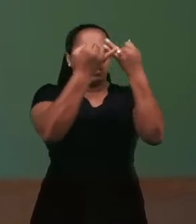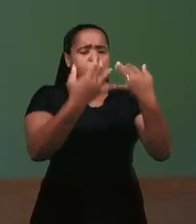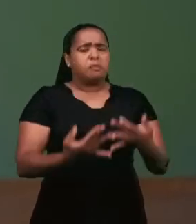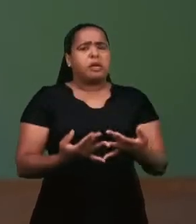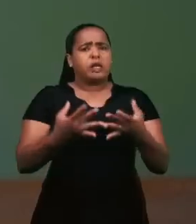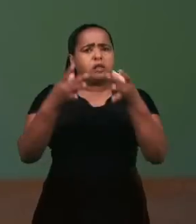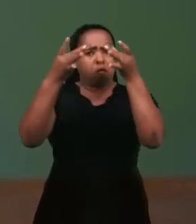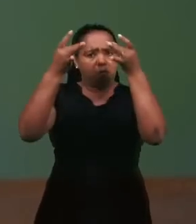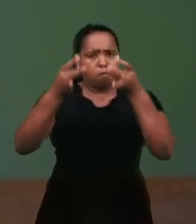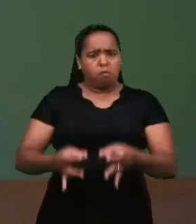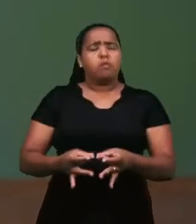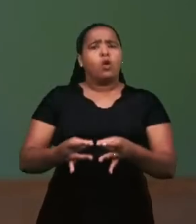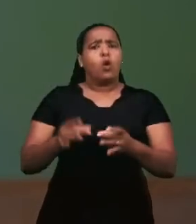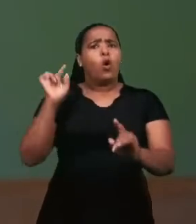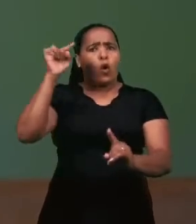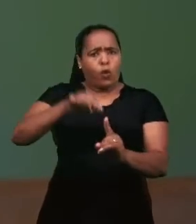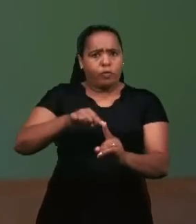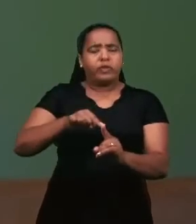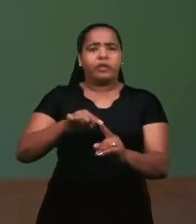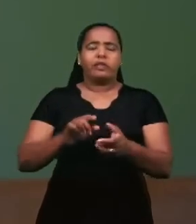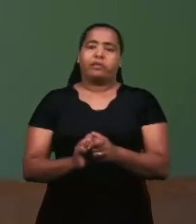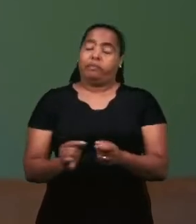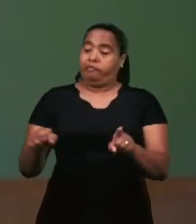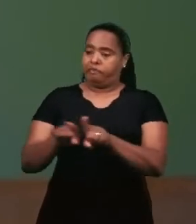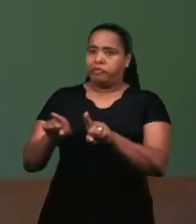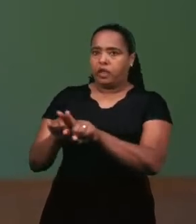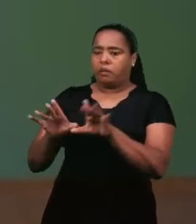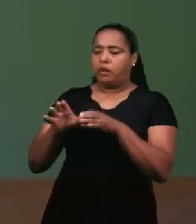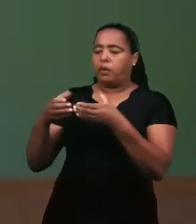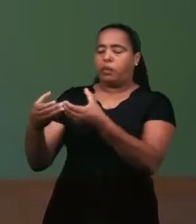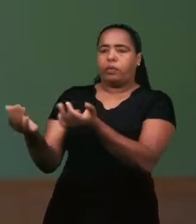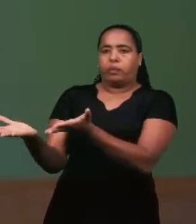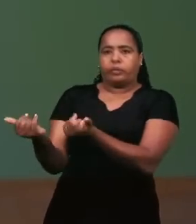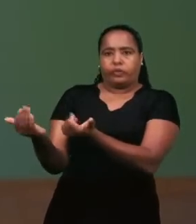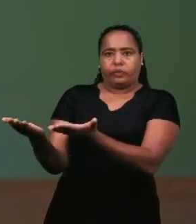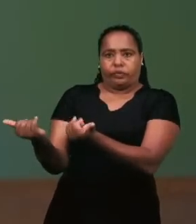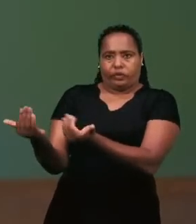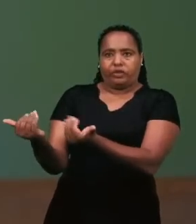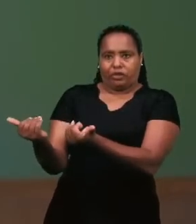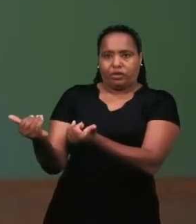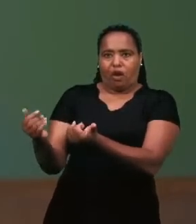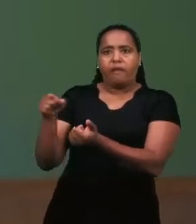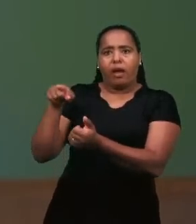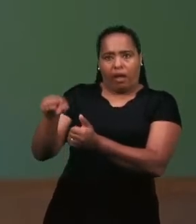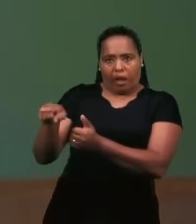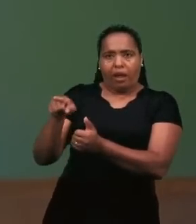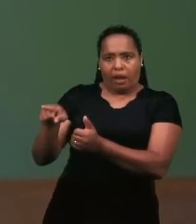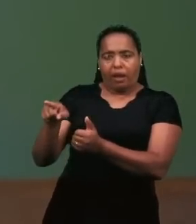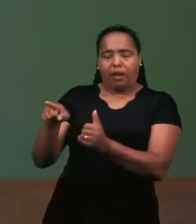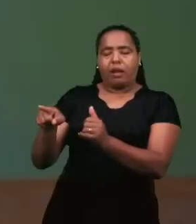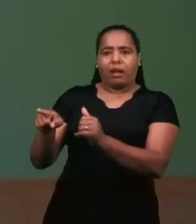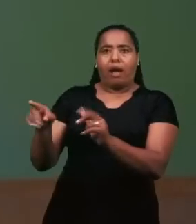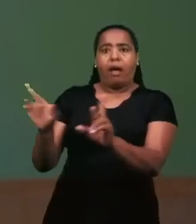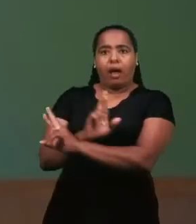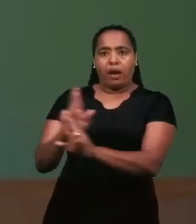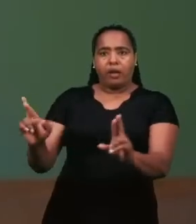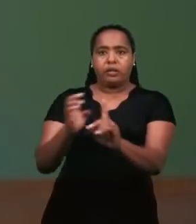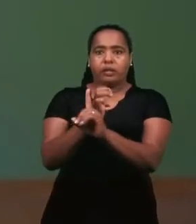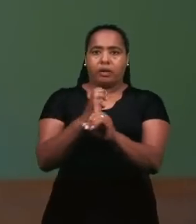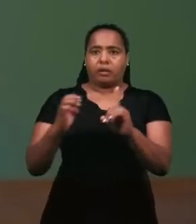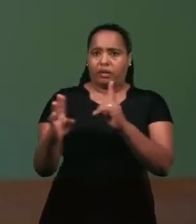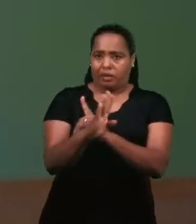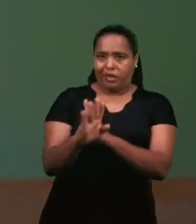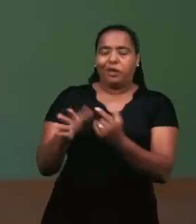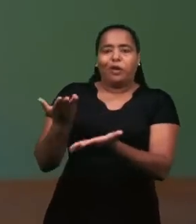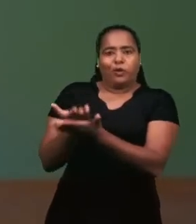importância da participação dos jovens da sua igreja, da igreja dela, ali na nossa Escola Bíblica Dominical, fazendo os